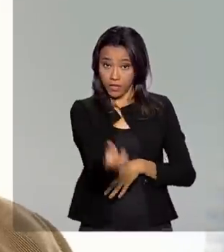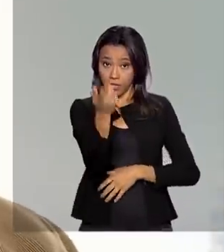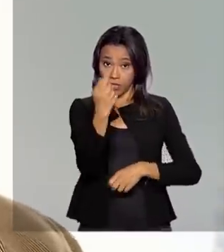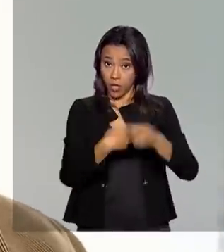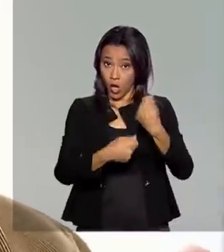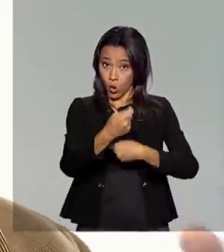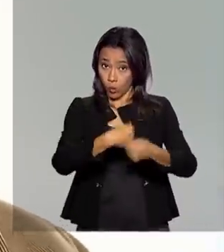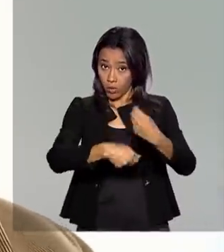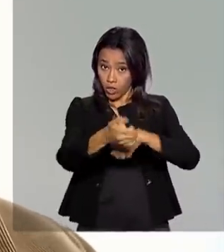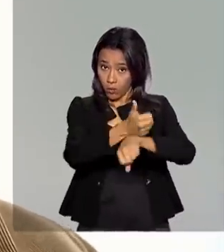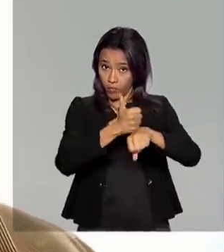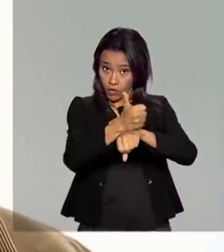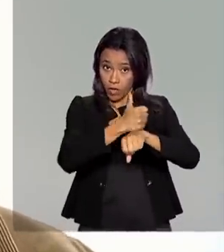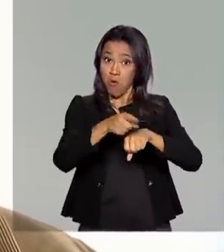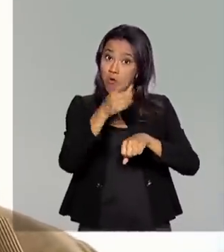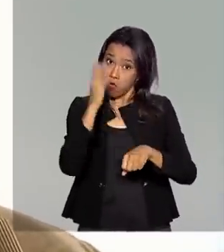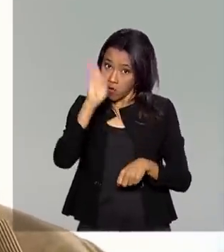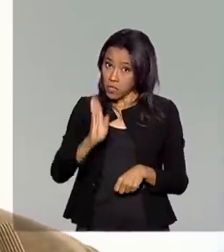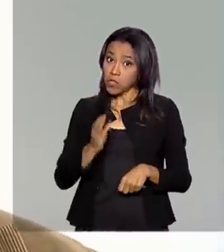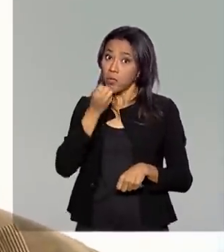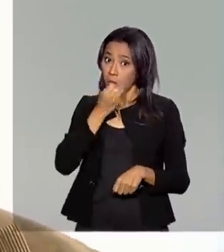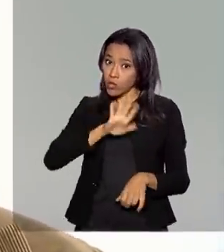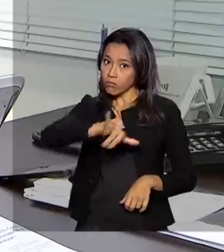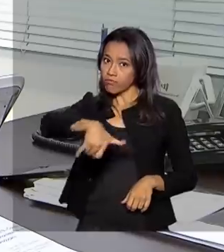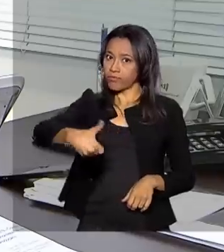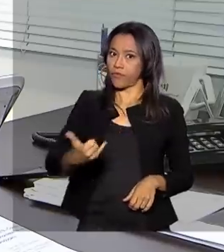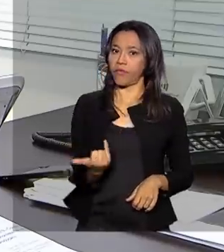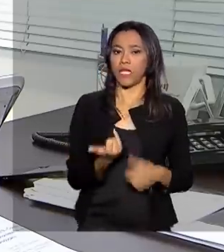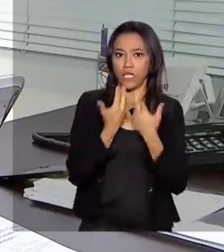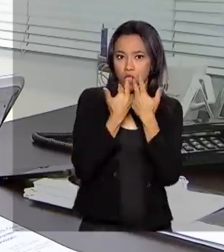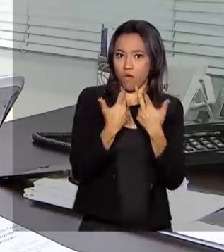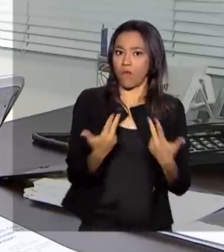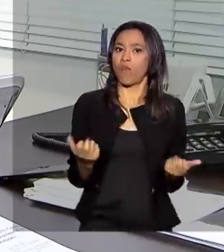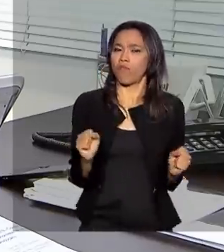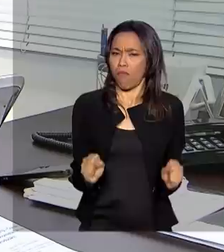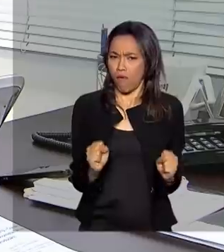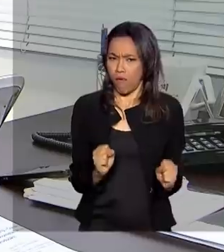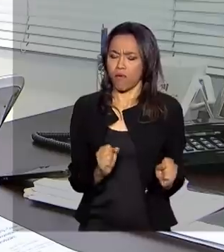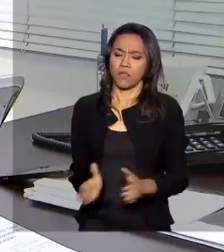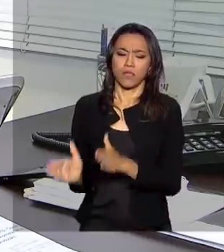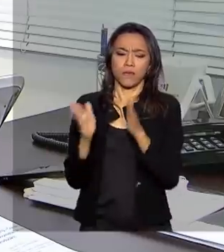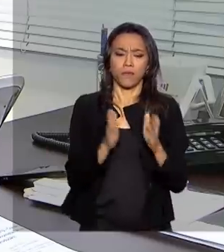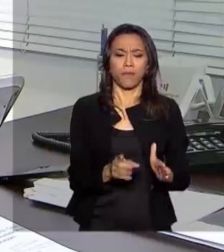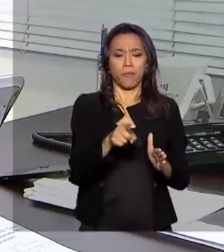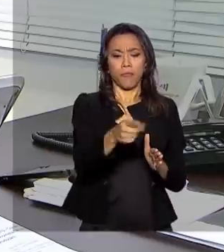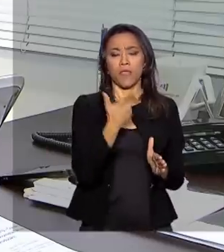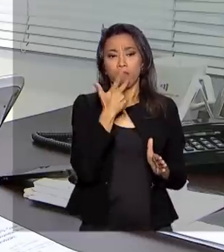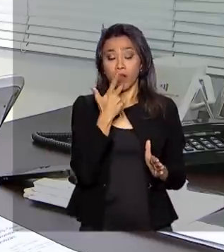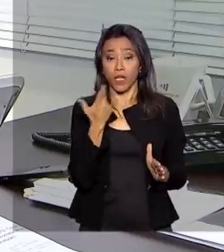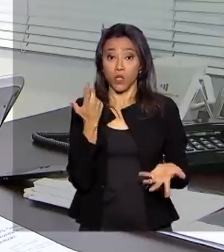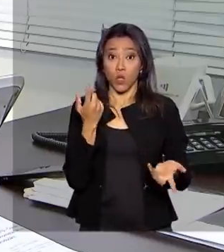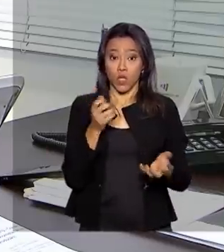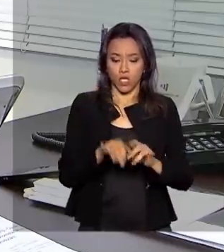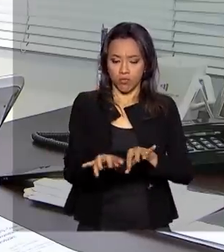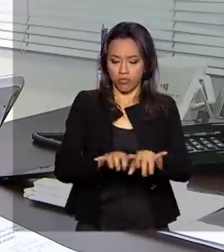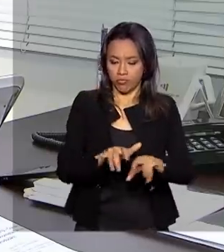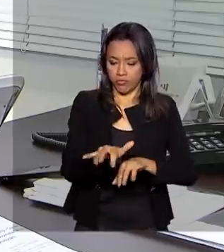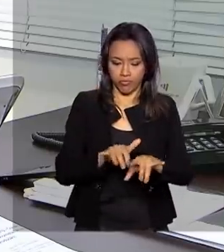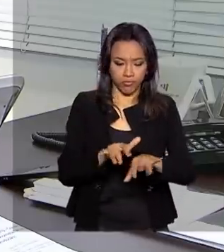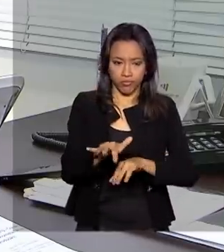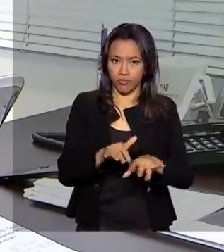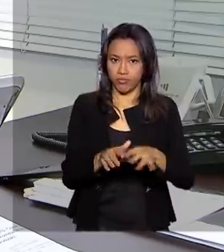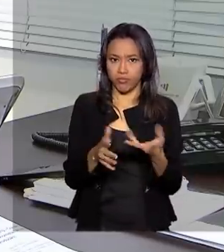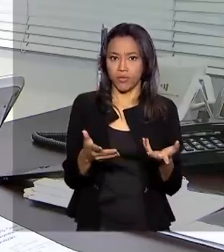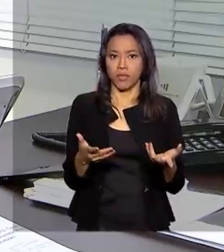o Brasil pode se beneficiar nesse ambiente inovador. O nível de desenvolvimento na economia digital dos integrantes do BRICS é